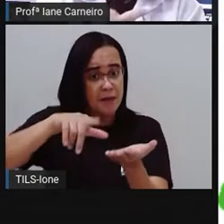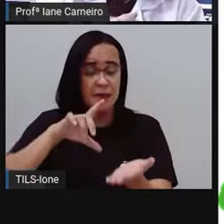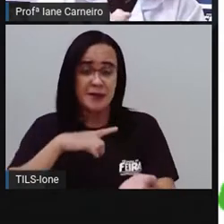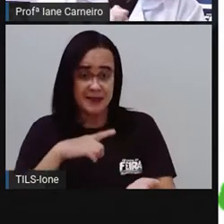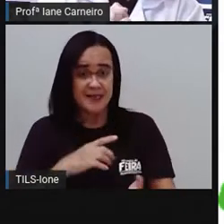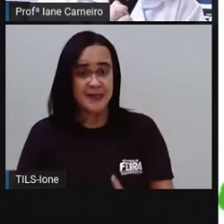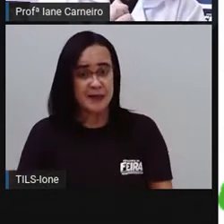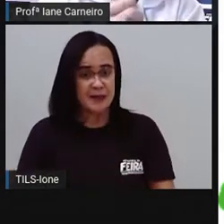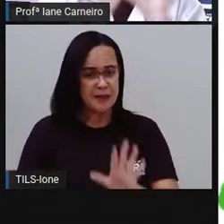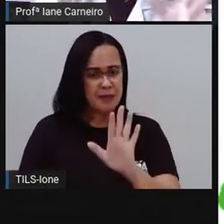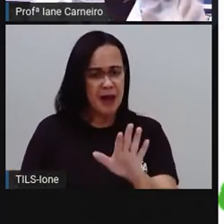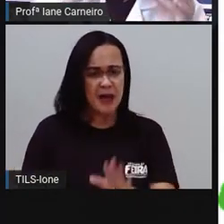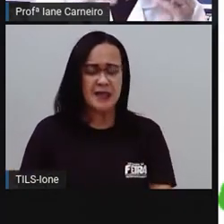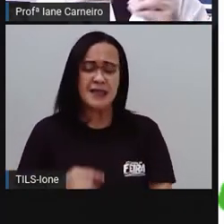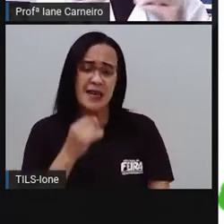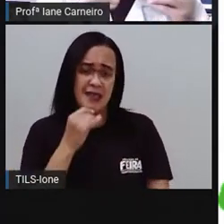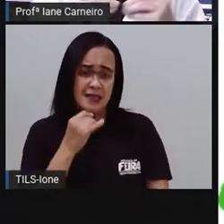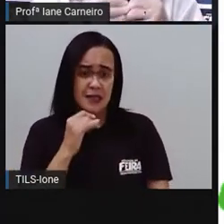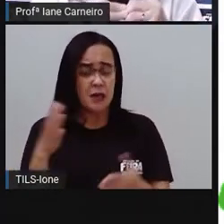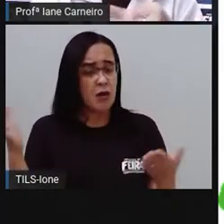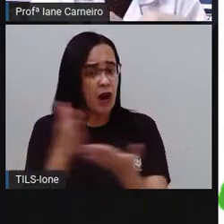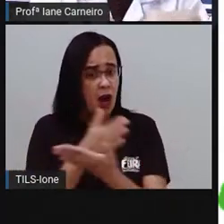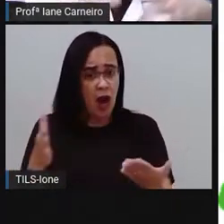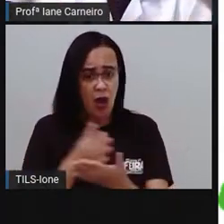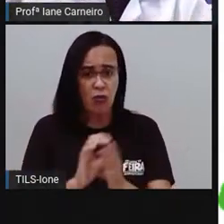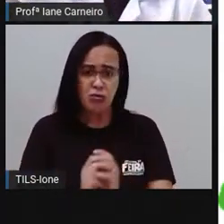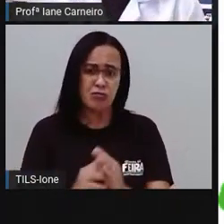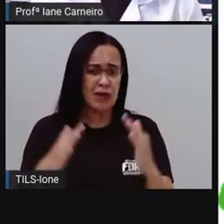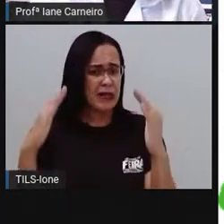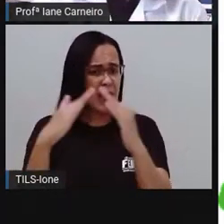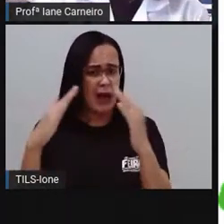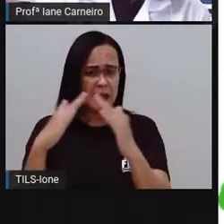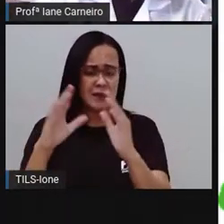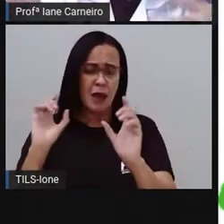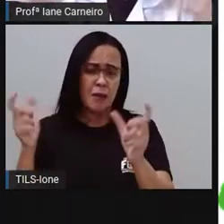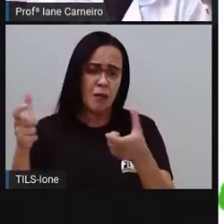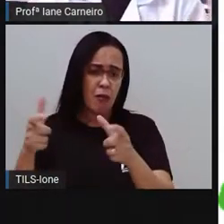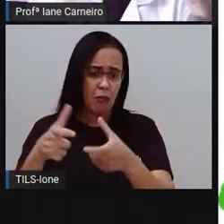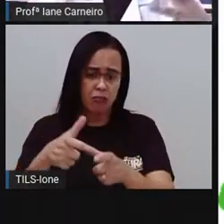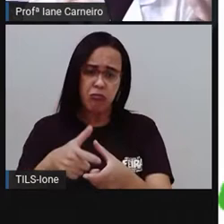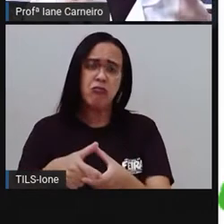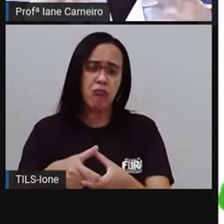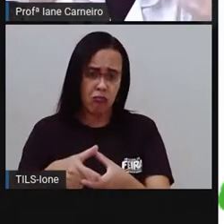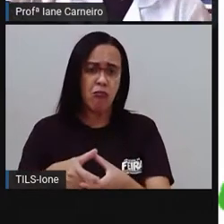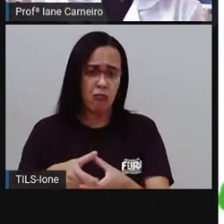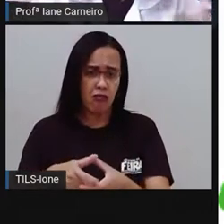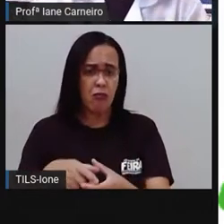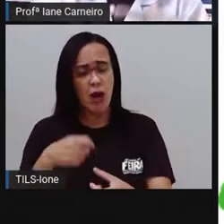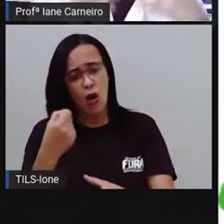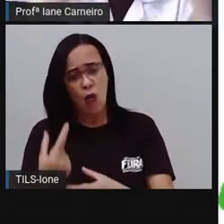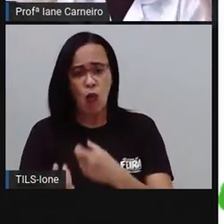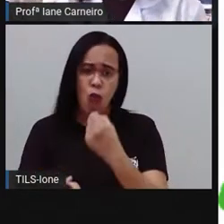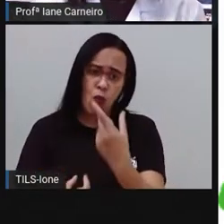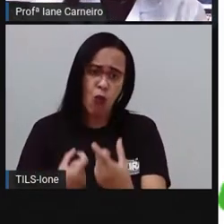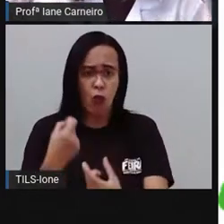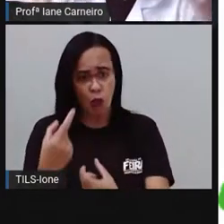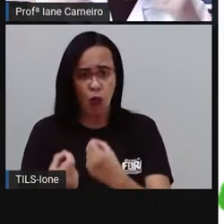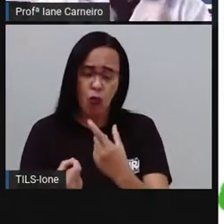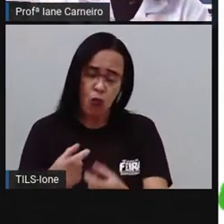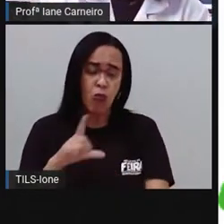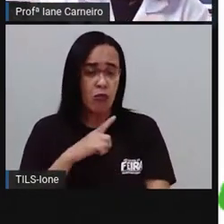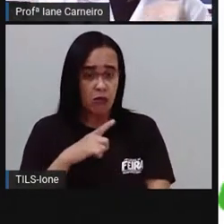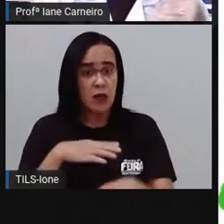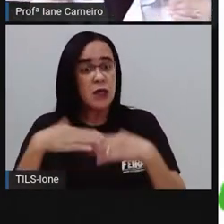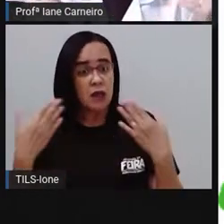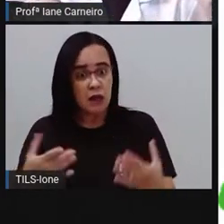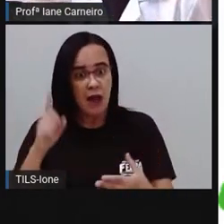o bairro do Campo Limpo tem poucas praças, não tem tantas praças, né? Então, é importante a gente conhecer as características do nosso